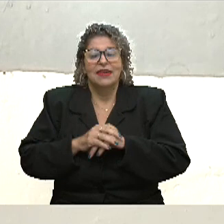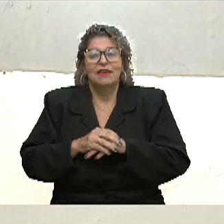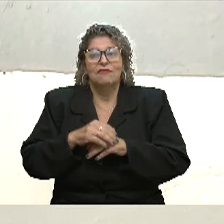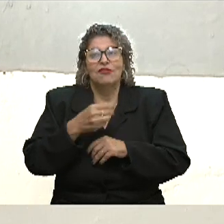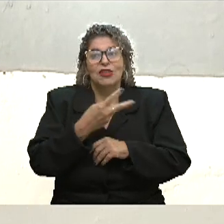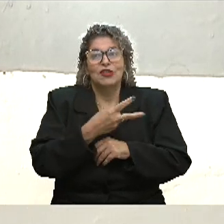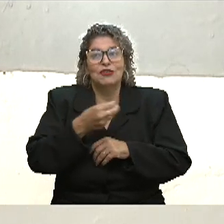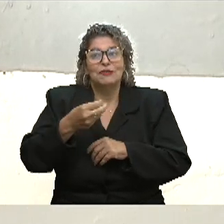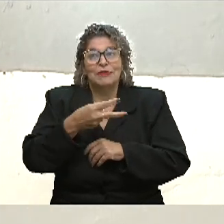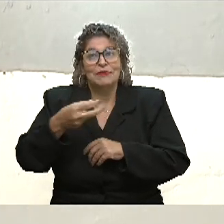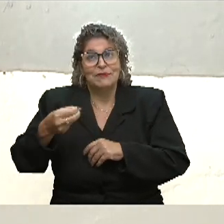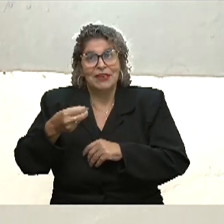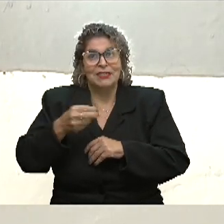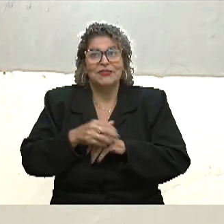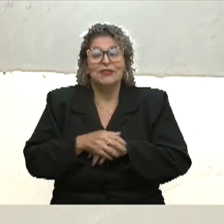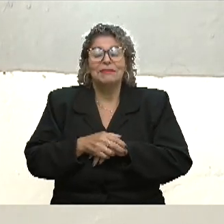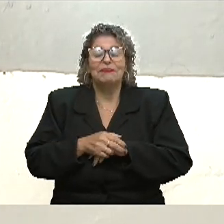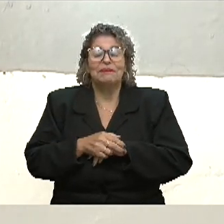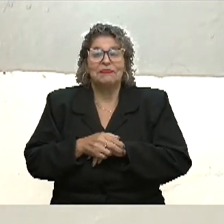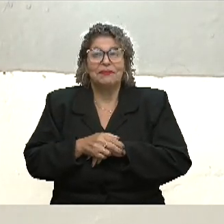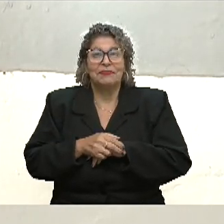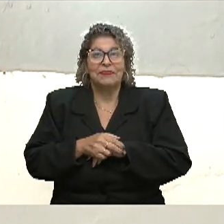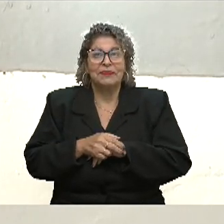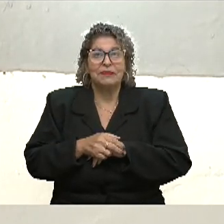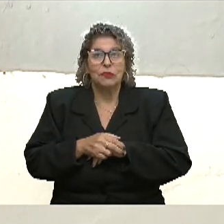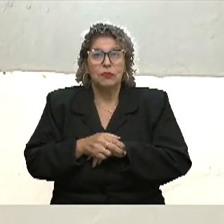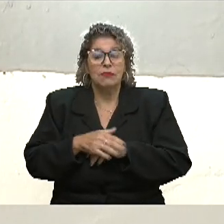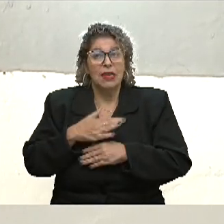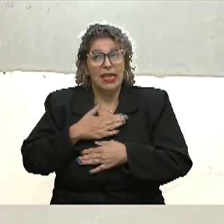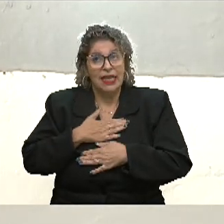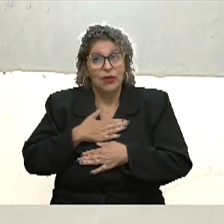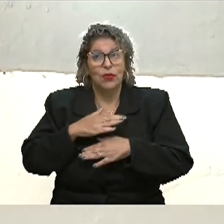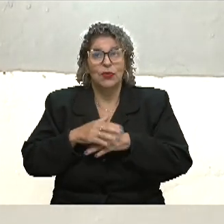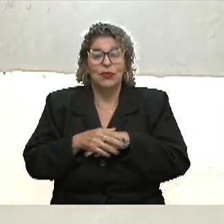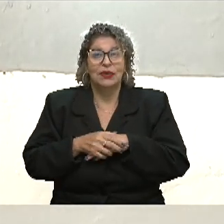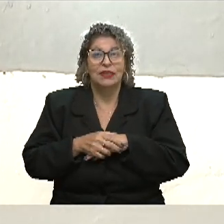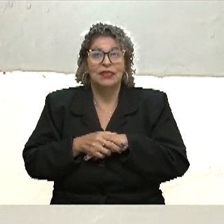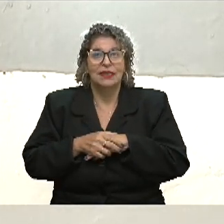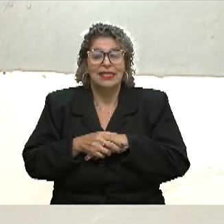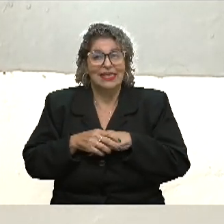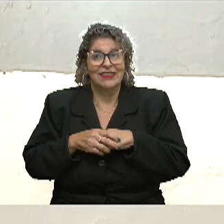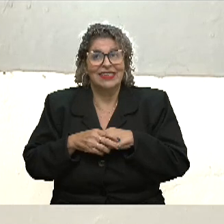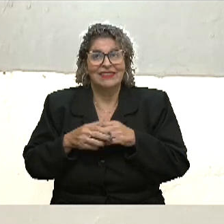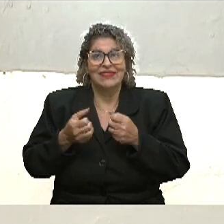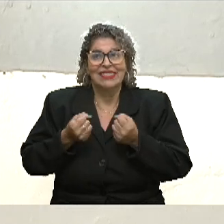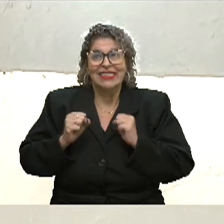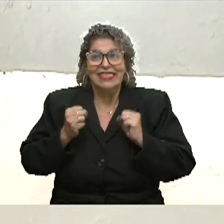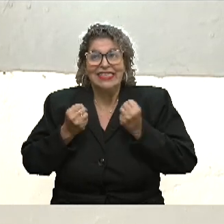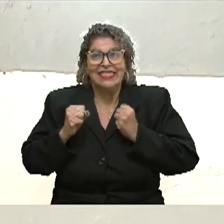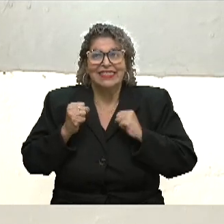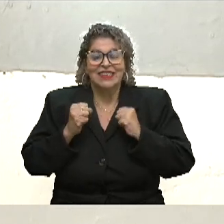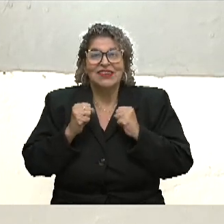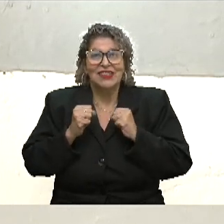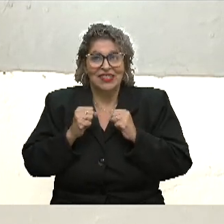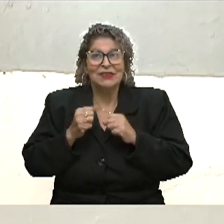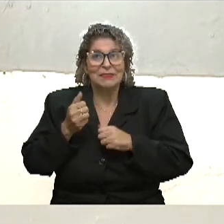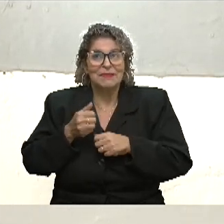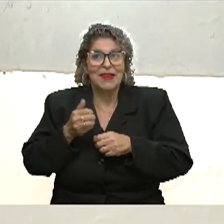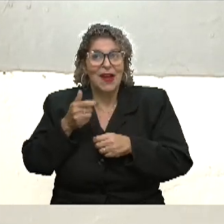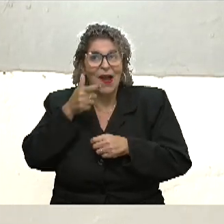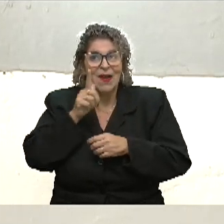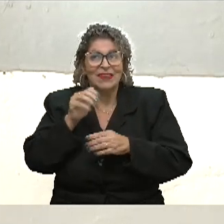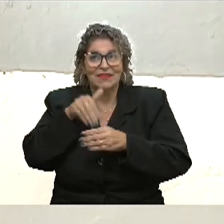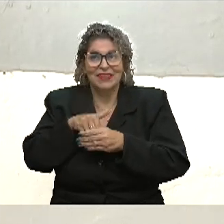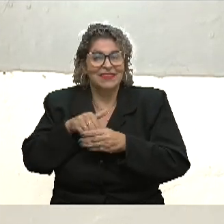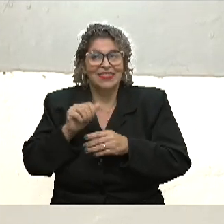2020 e eu estava bem ansiosa para poder finalmente votar. Eu acabei não